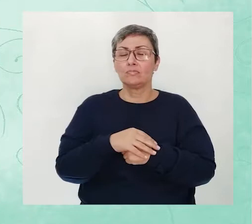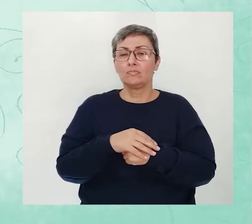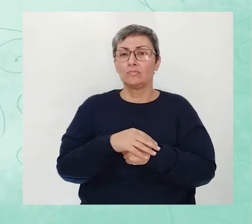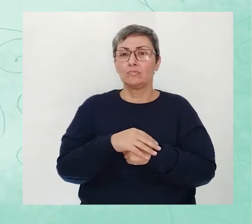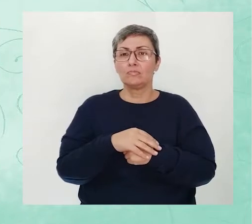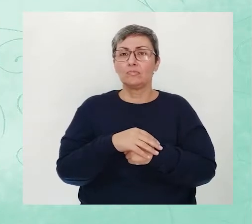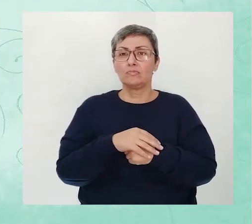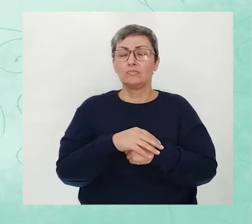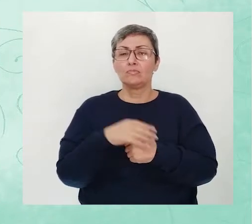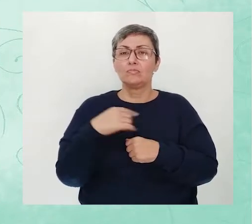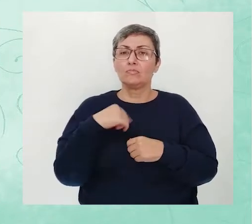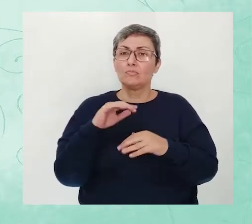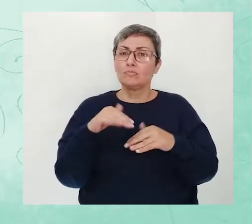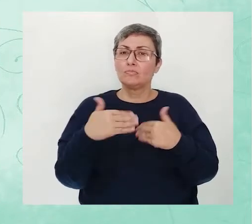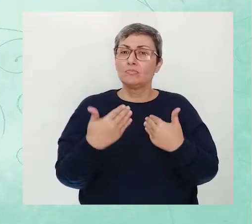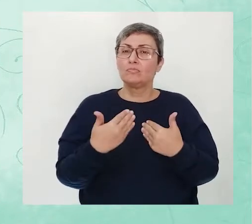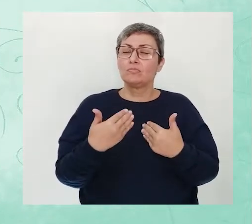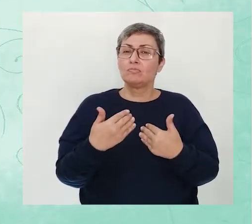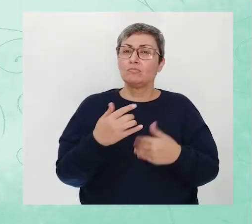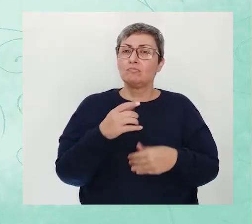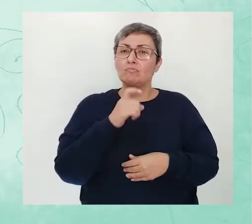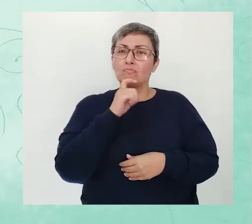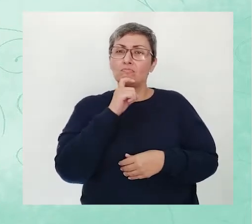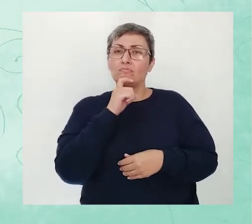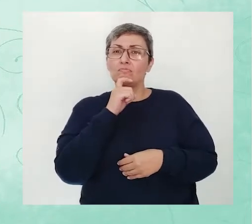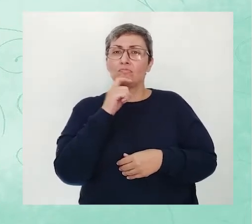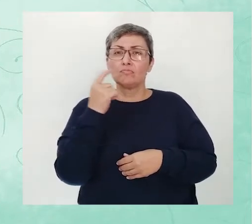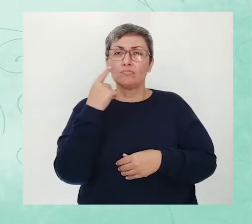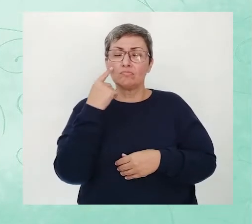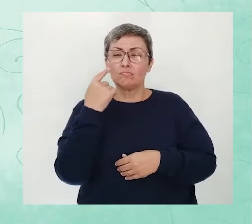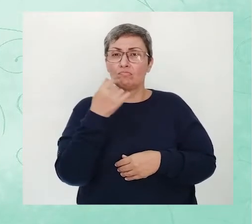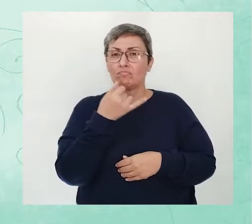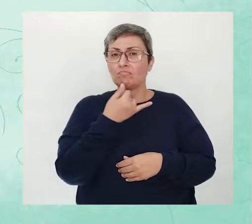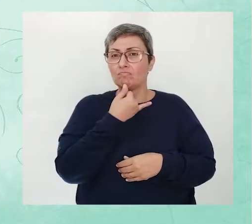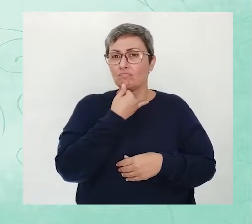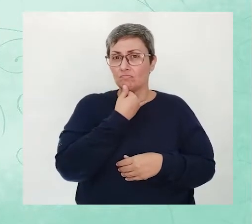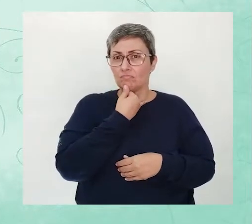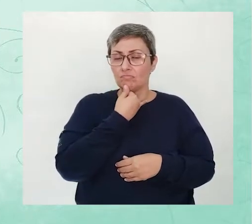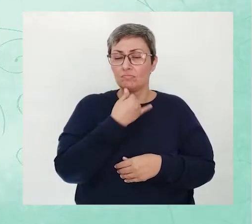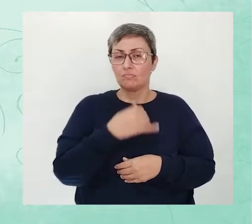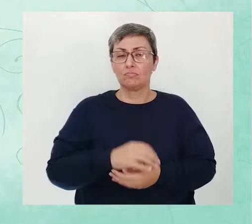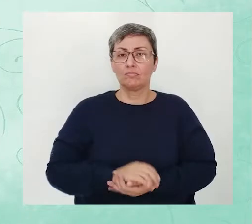Quedamos frios no olhar tristonho